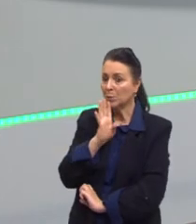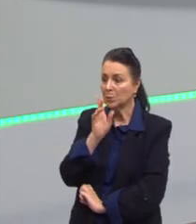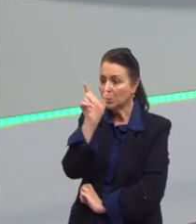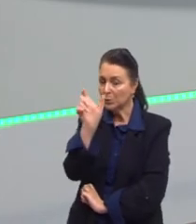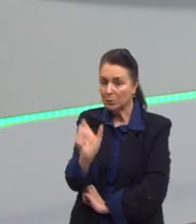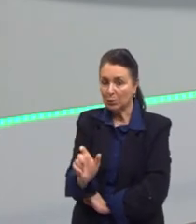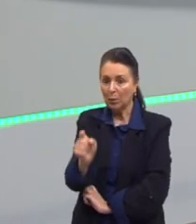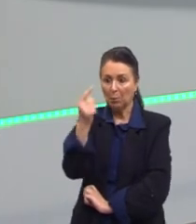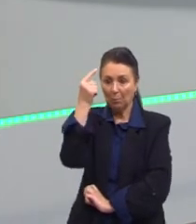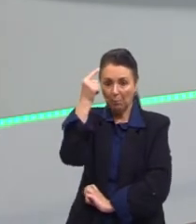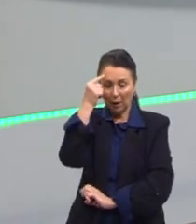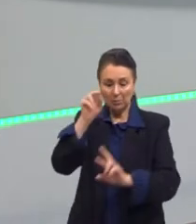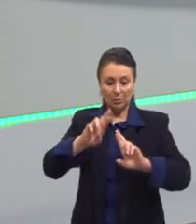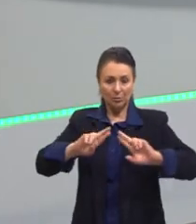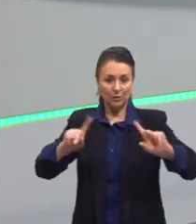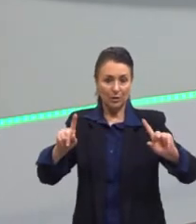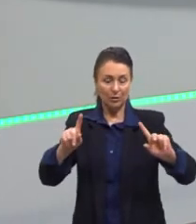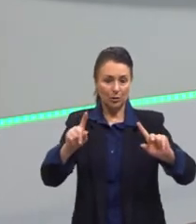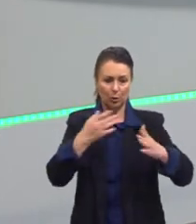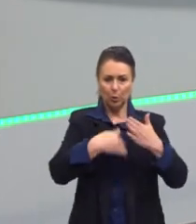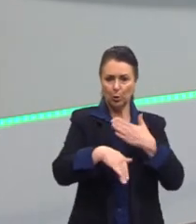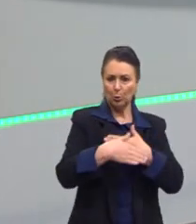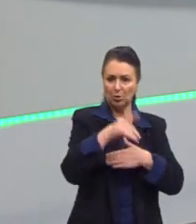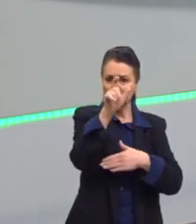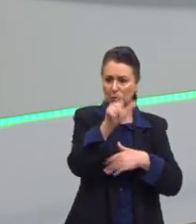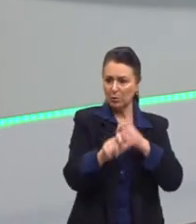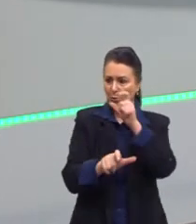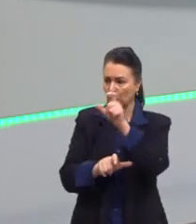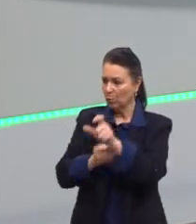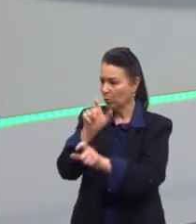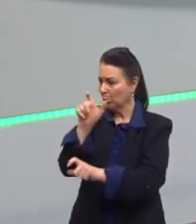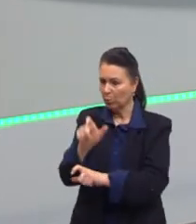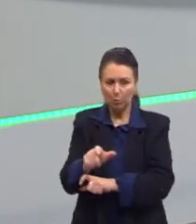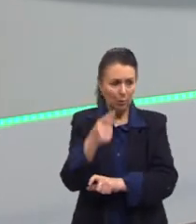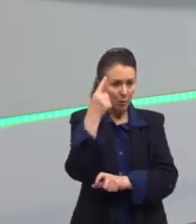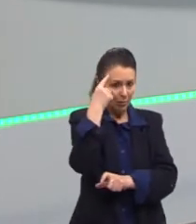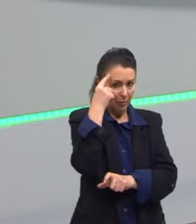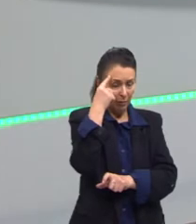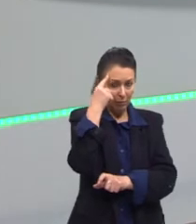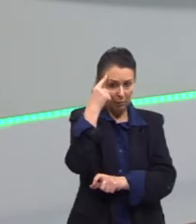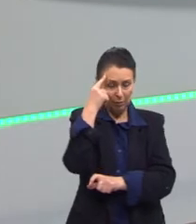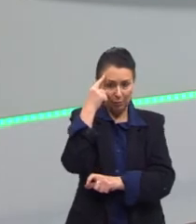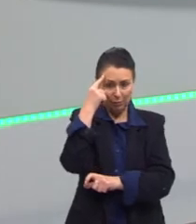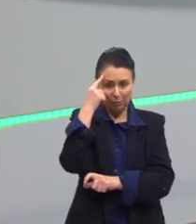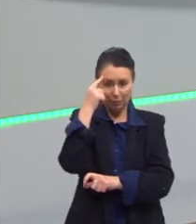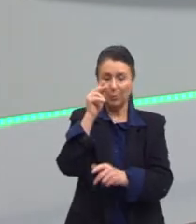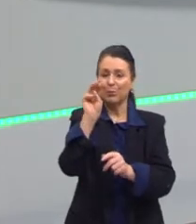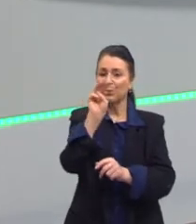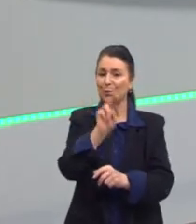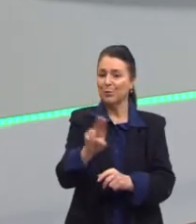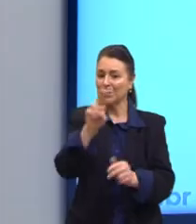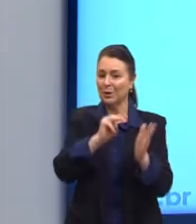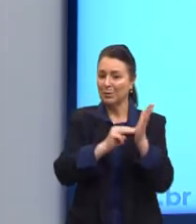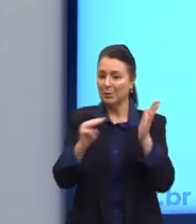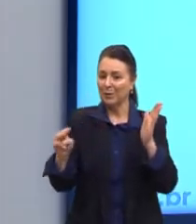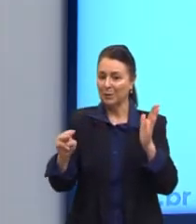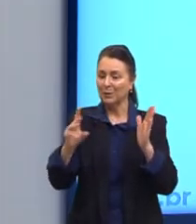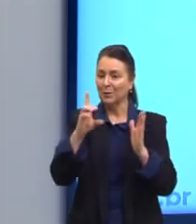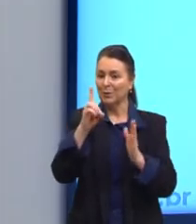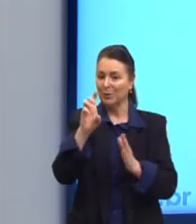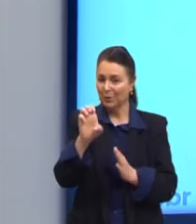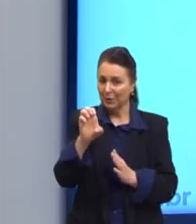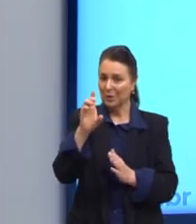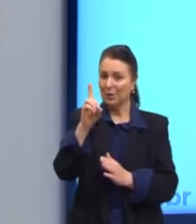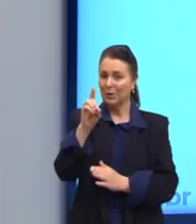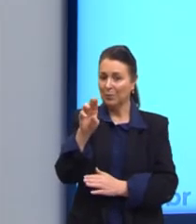assim, outra que pensa assim, portanto, todas as pessoas pensam dessa forma. Parte do método dedutivo. Então, há uma probabilidade, há